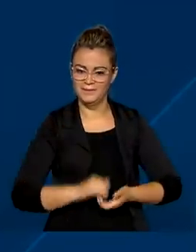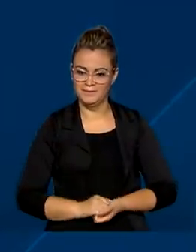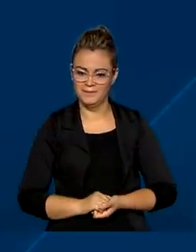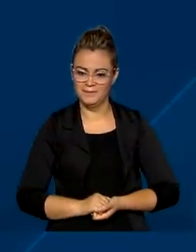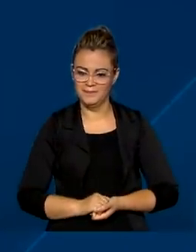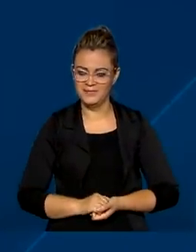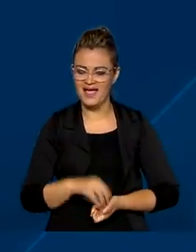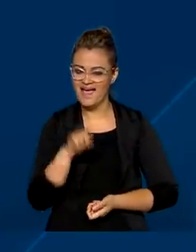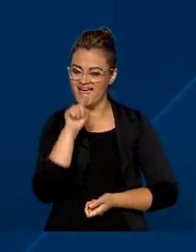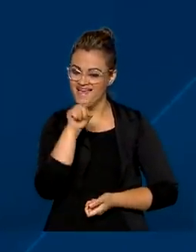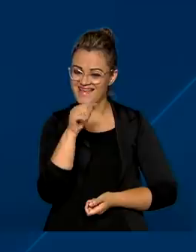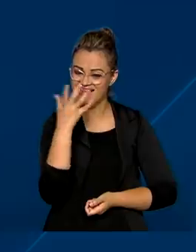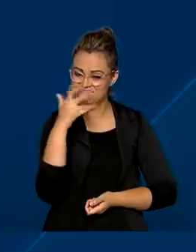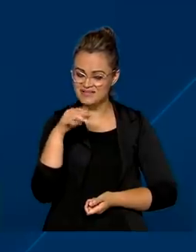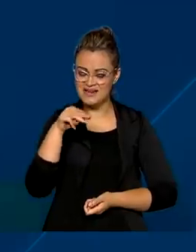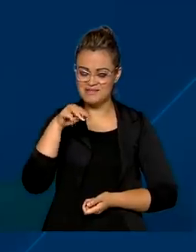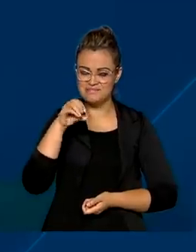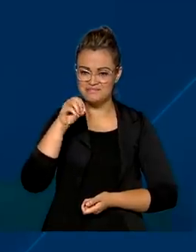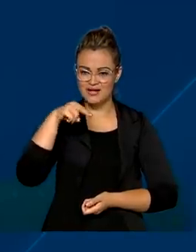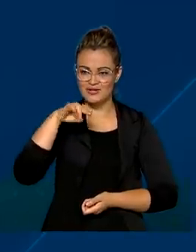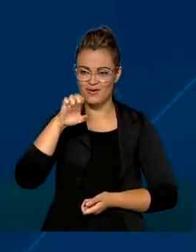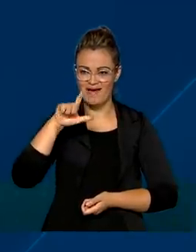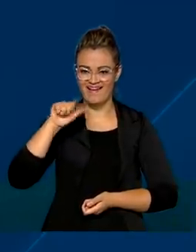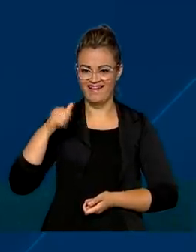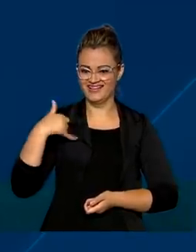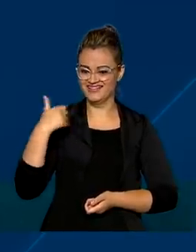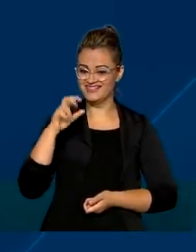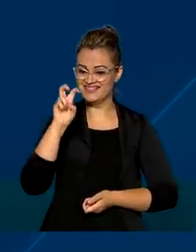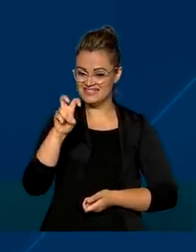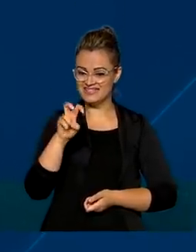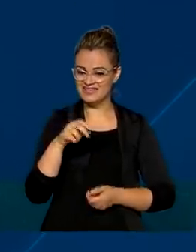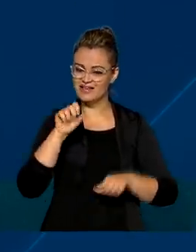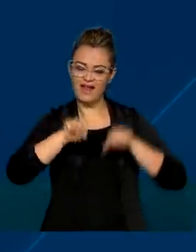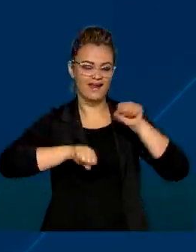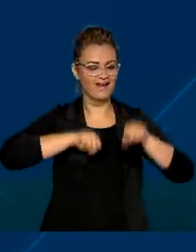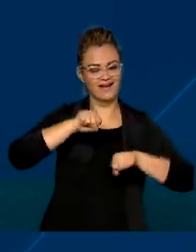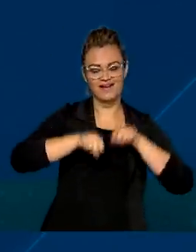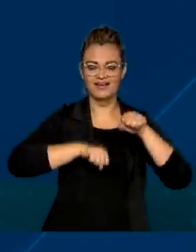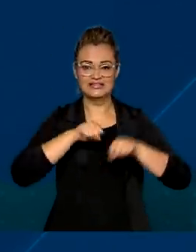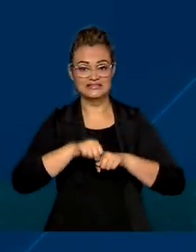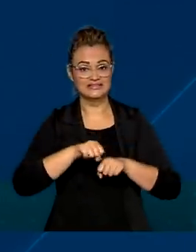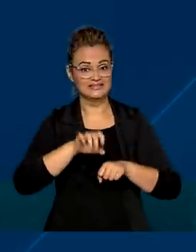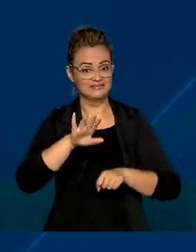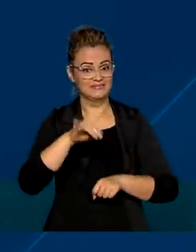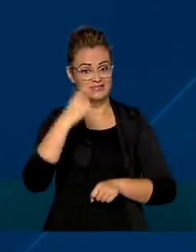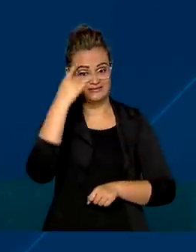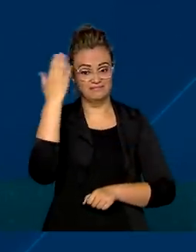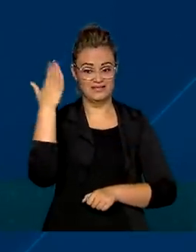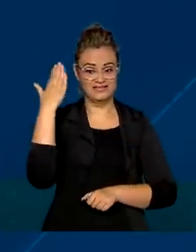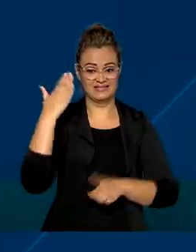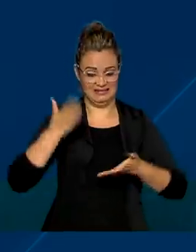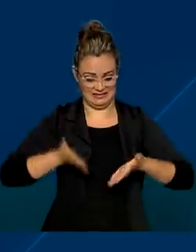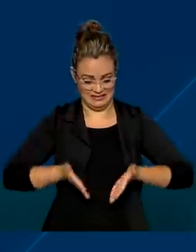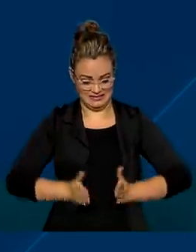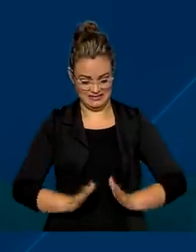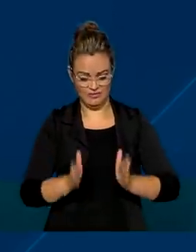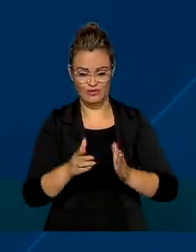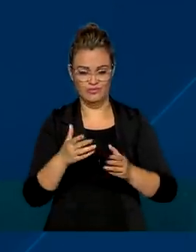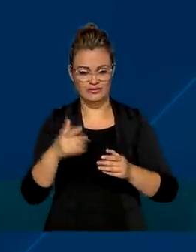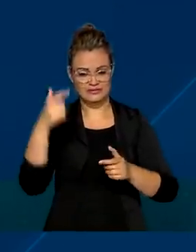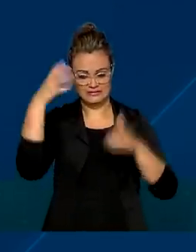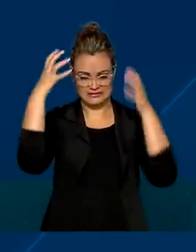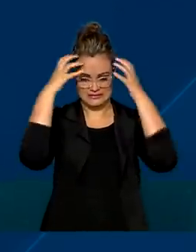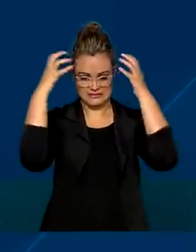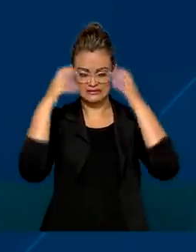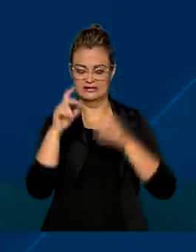Quem vê a pequena Manuela, de 5 anos, cantar e pedalar, não imagina que ela nasceu com hidrocefalia,